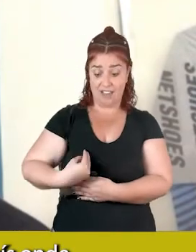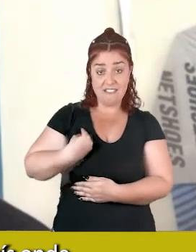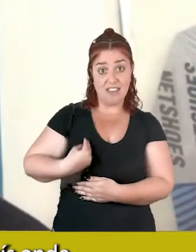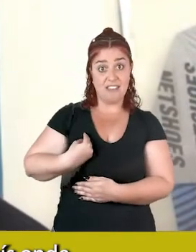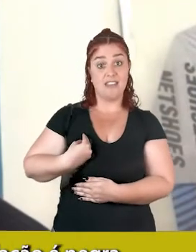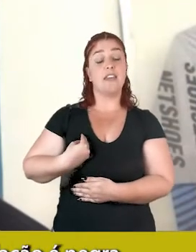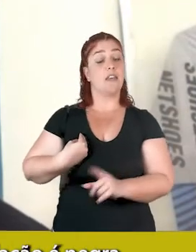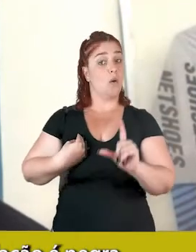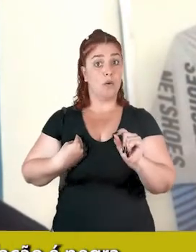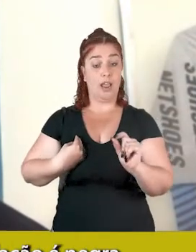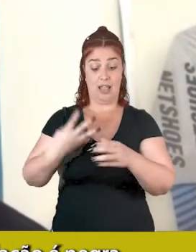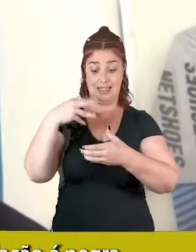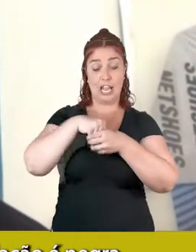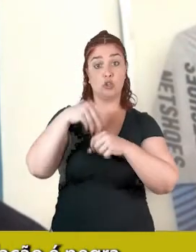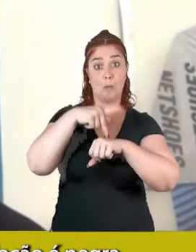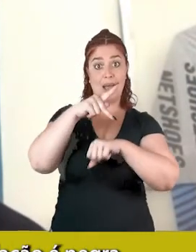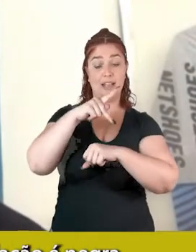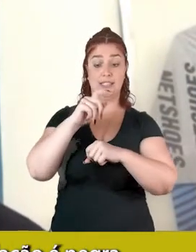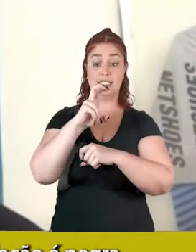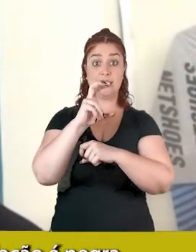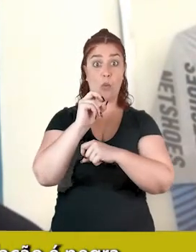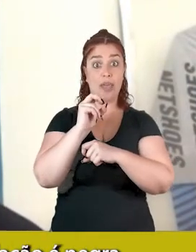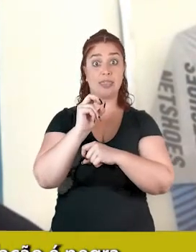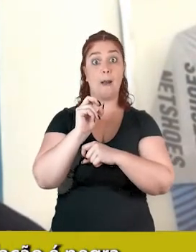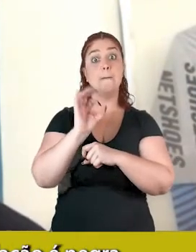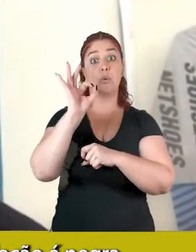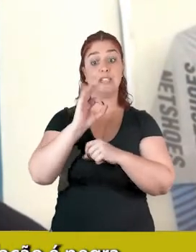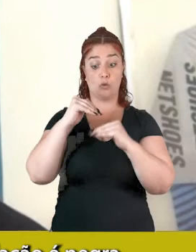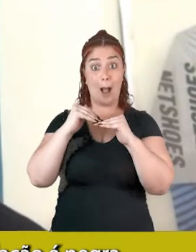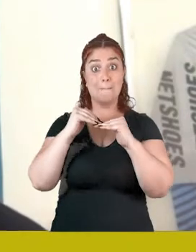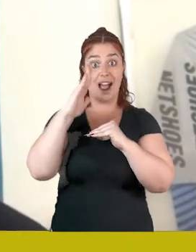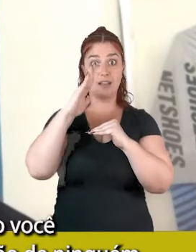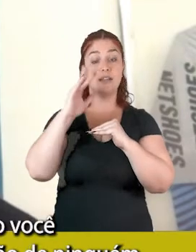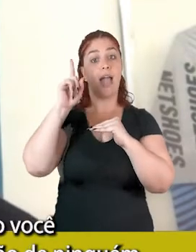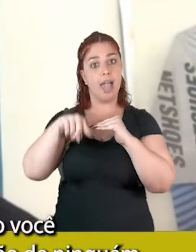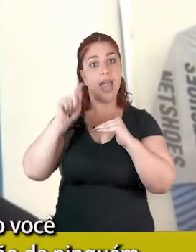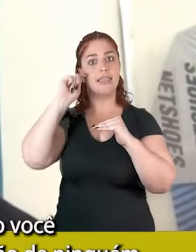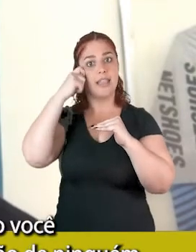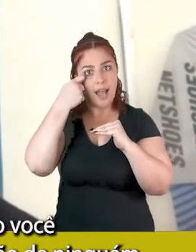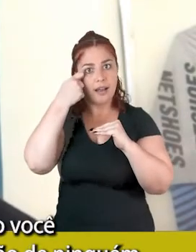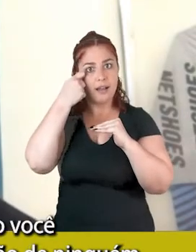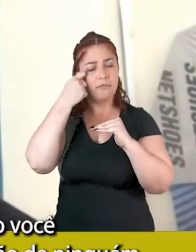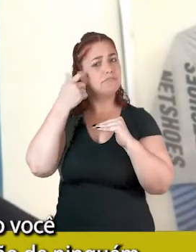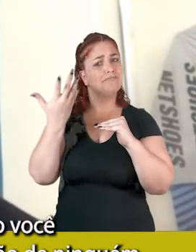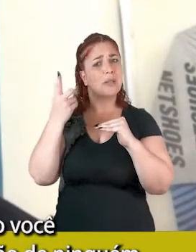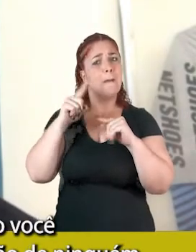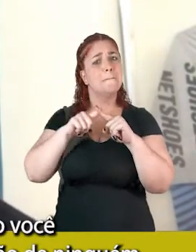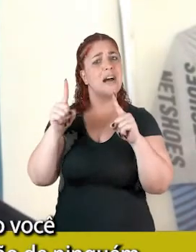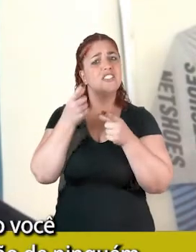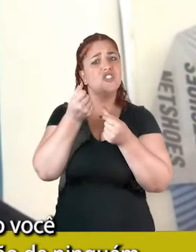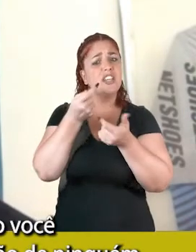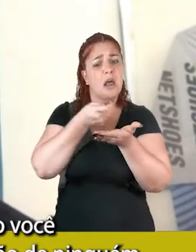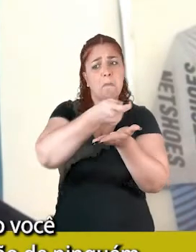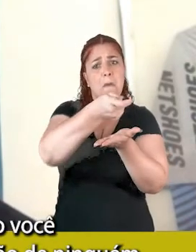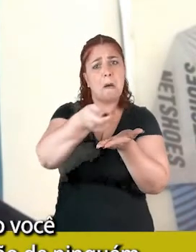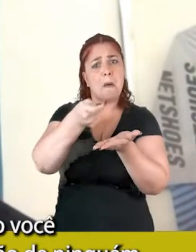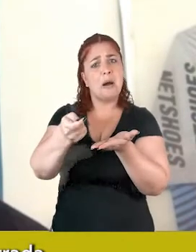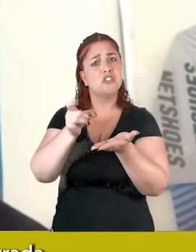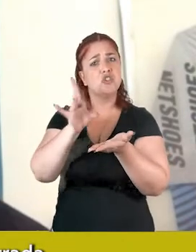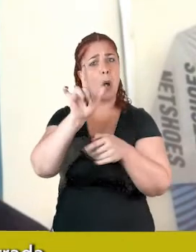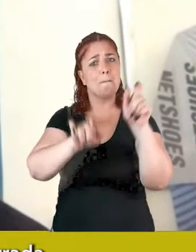mais da metade da população é negra, como que o dinheiro, você não coloca o dinheiro na mão de ninguém?